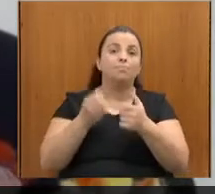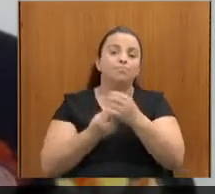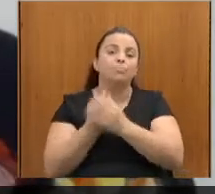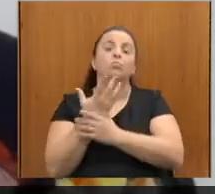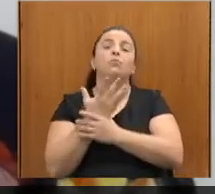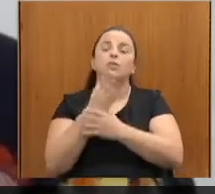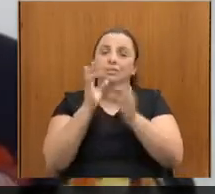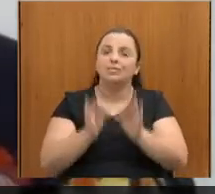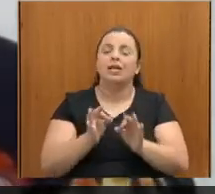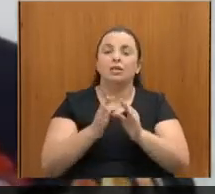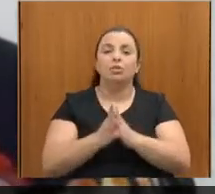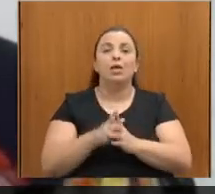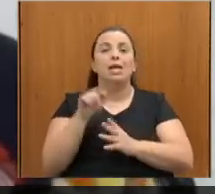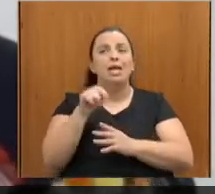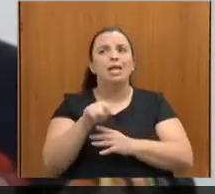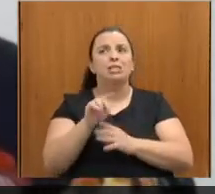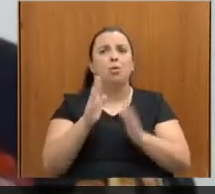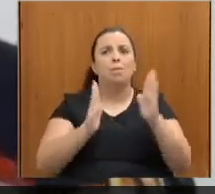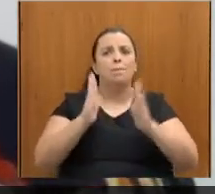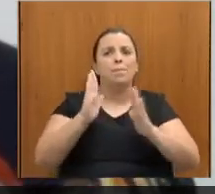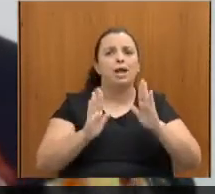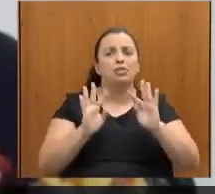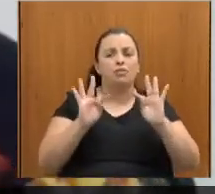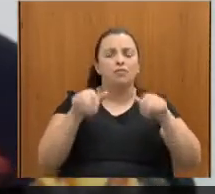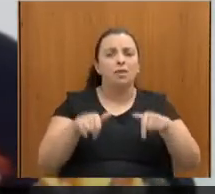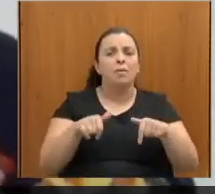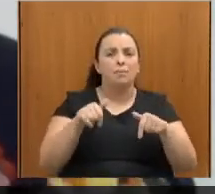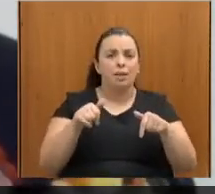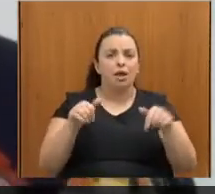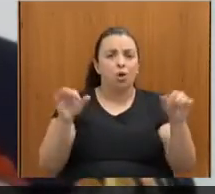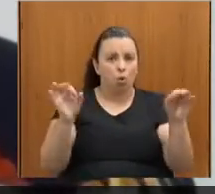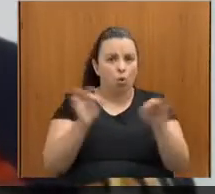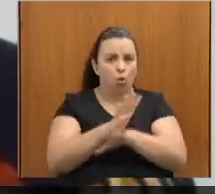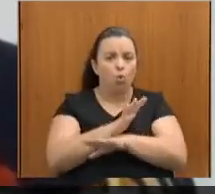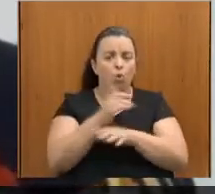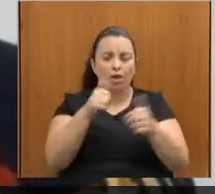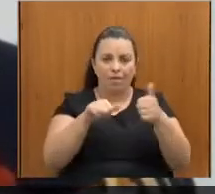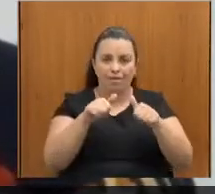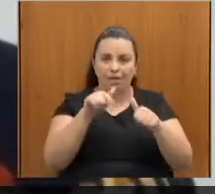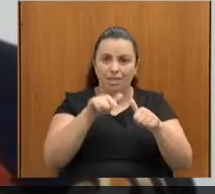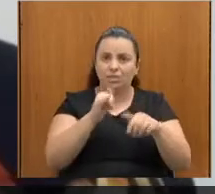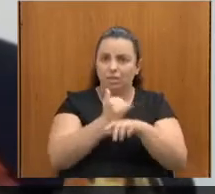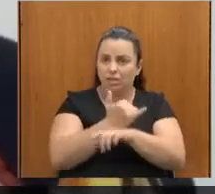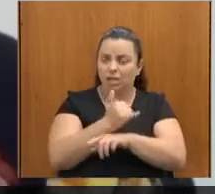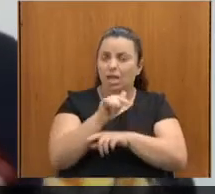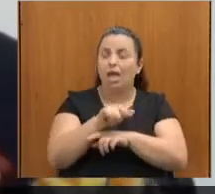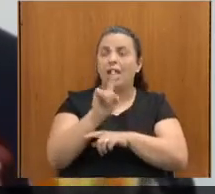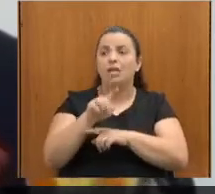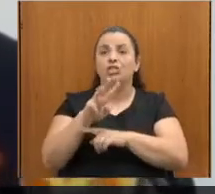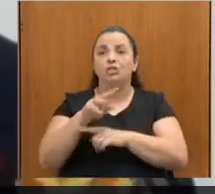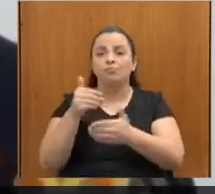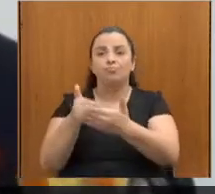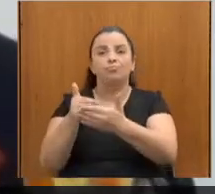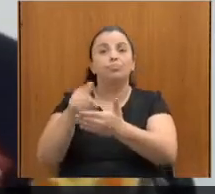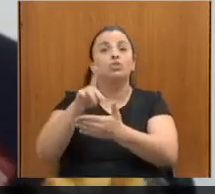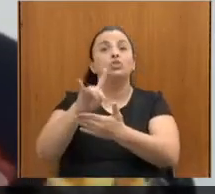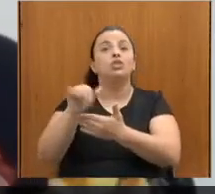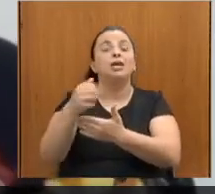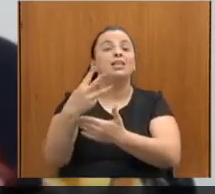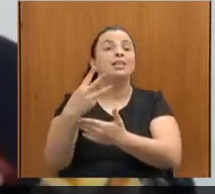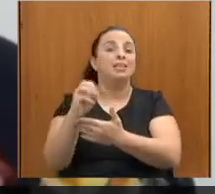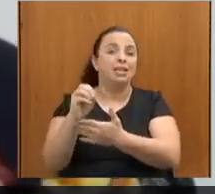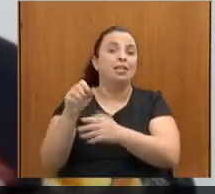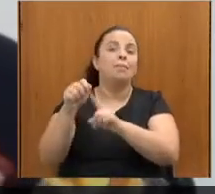andamento e o prazo final dele, após umas prorrogações, é agora no dia 30 de setembro. Então, a gente está com uma coisa muito